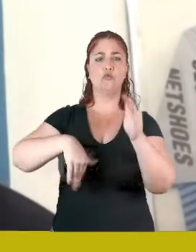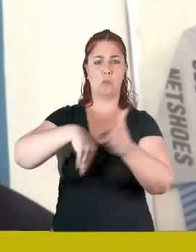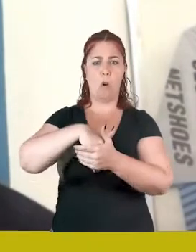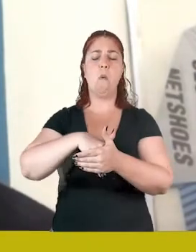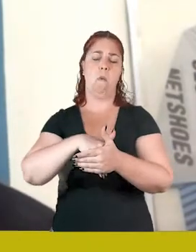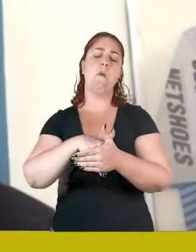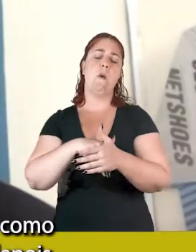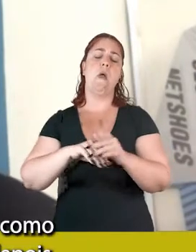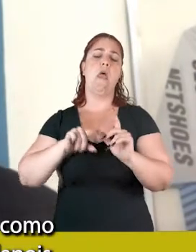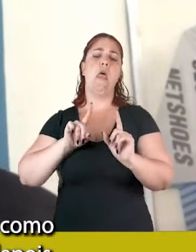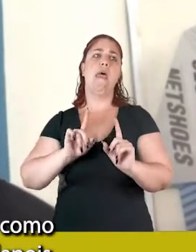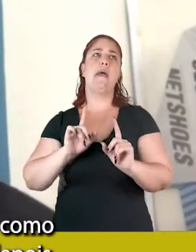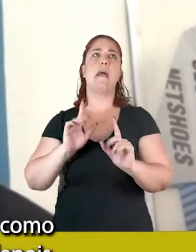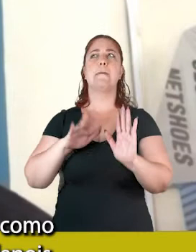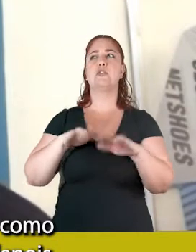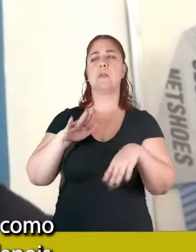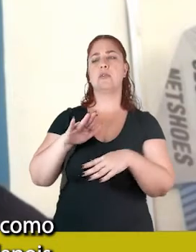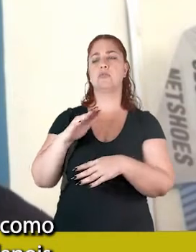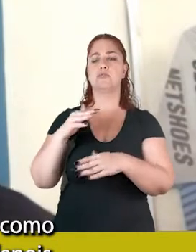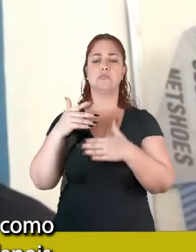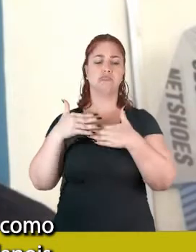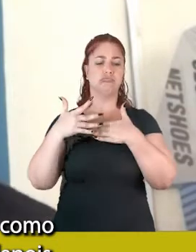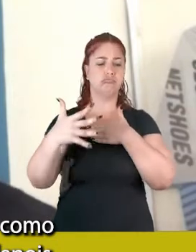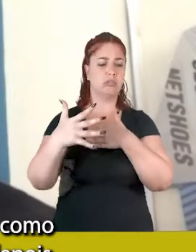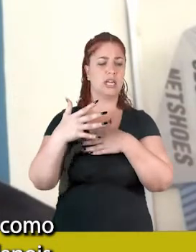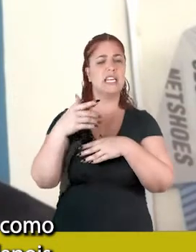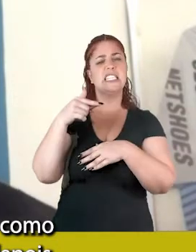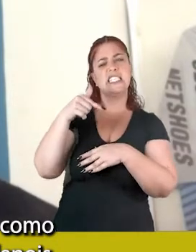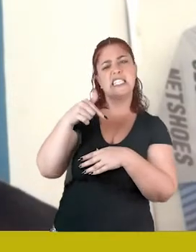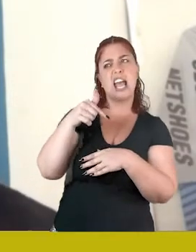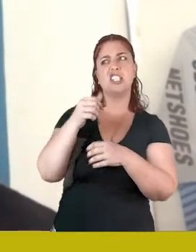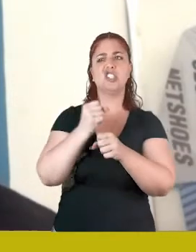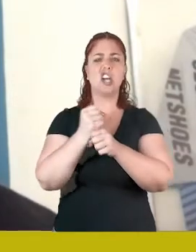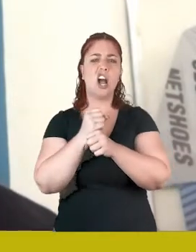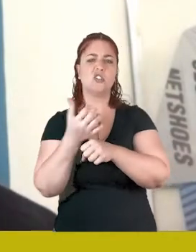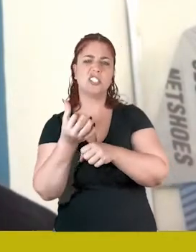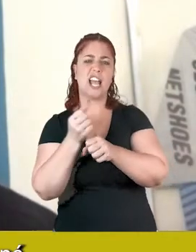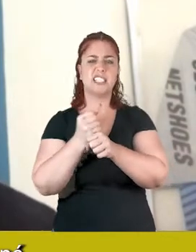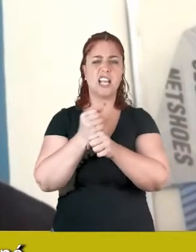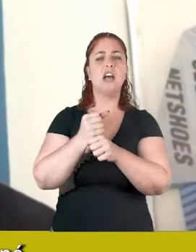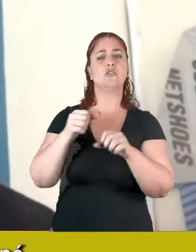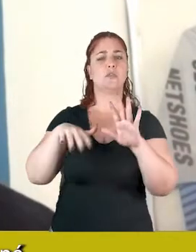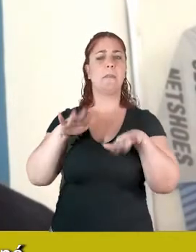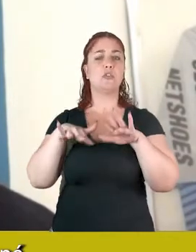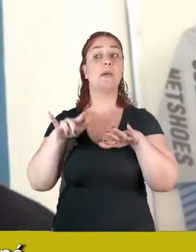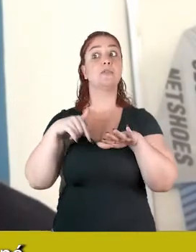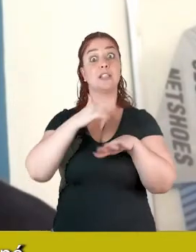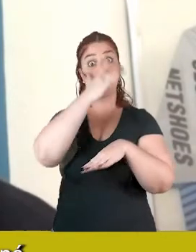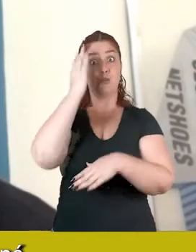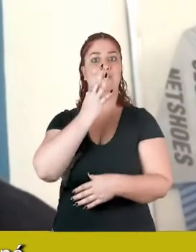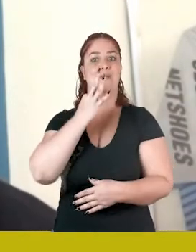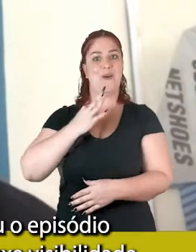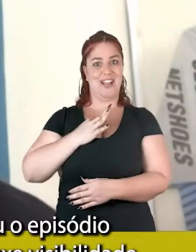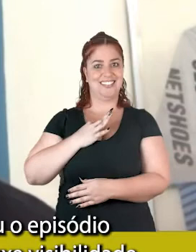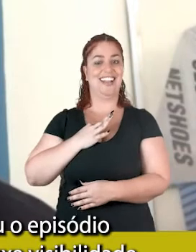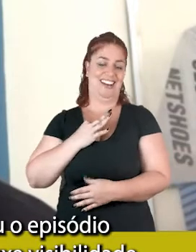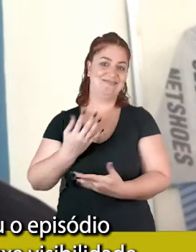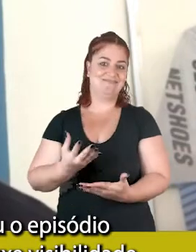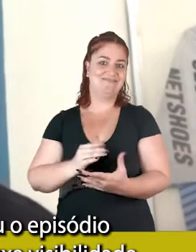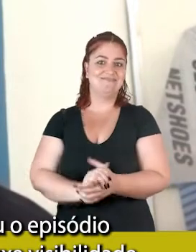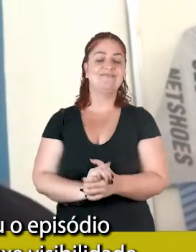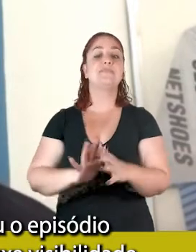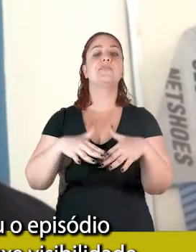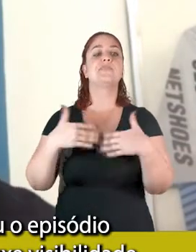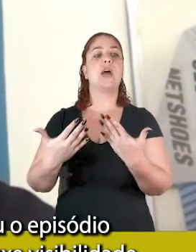que eu levei uns seis, sete anos como profissional pra depois ficar conhecido, né? Então,